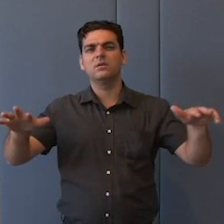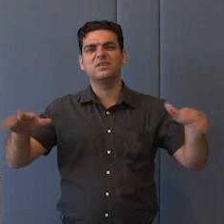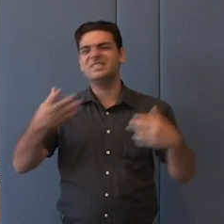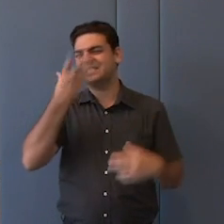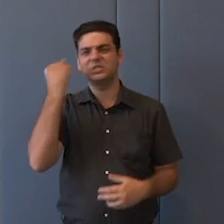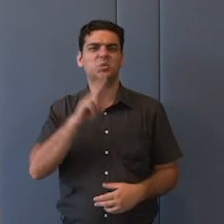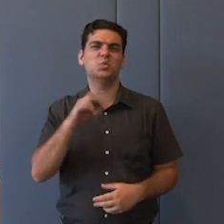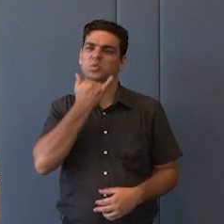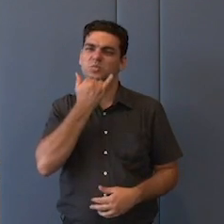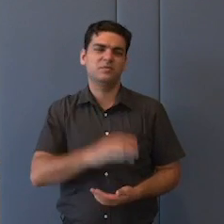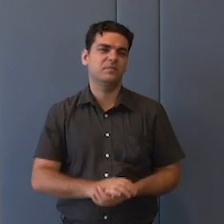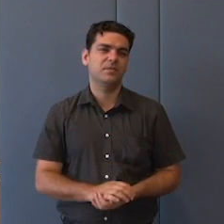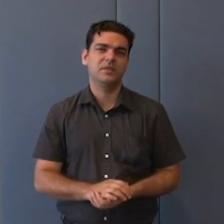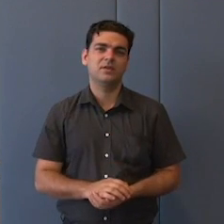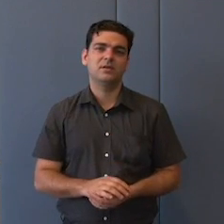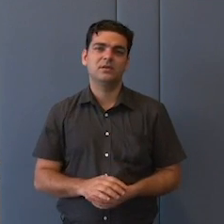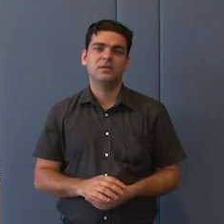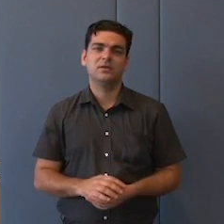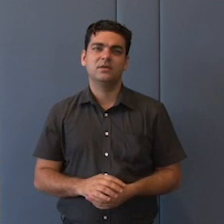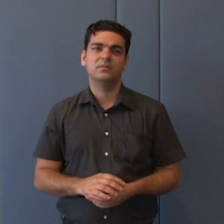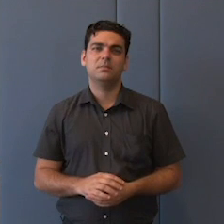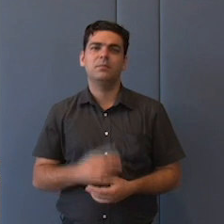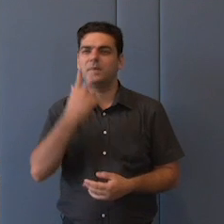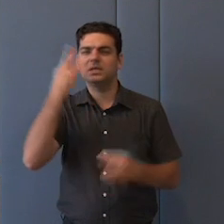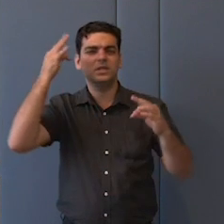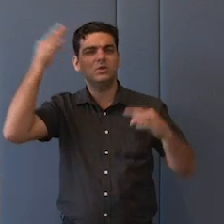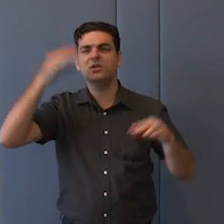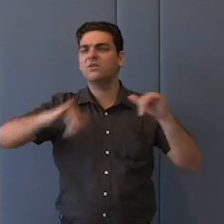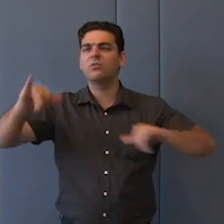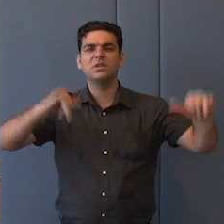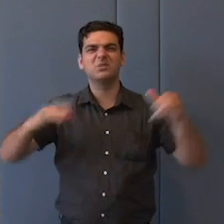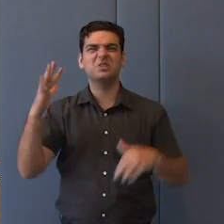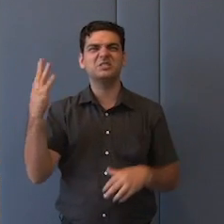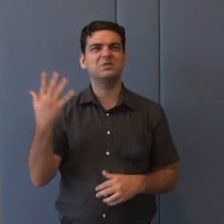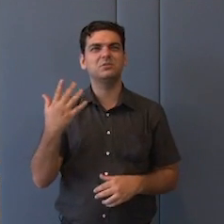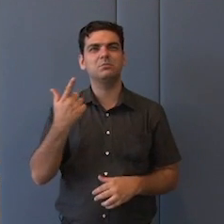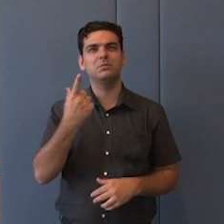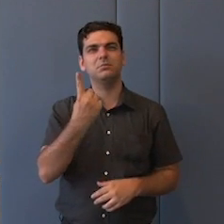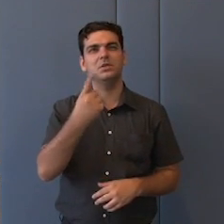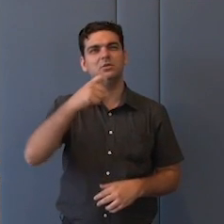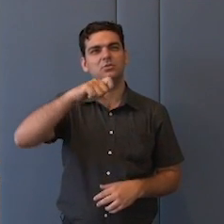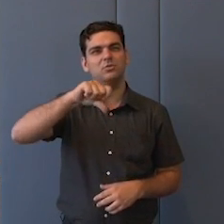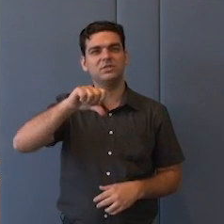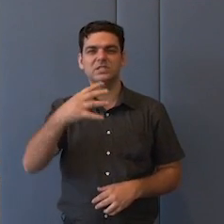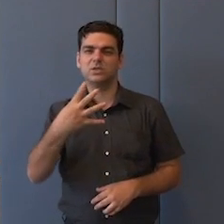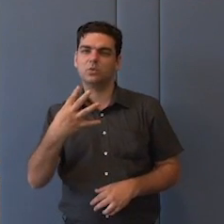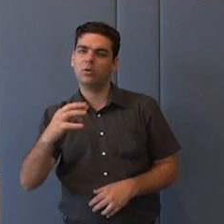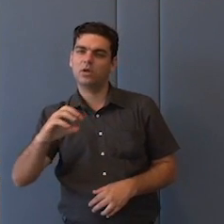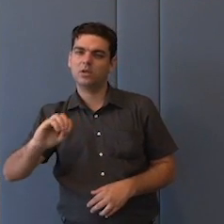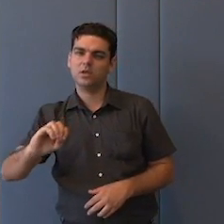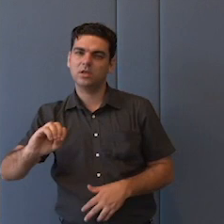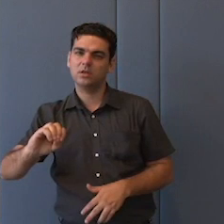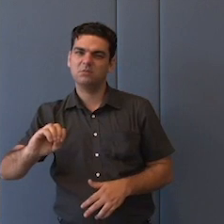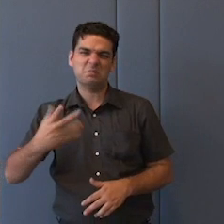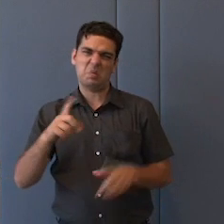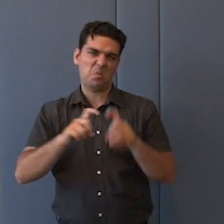a teoria da informação ali nos anos 40. como é que você faz um computador,